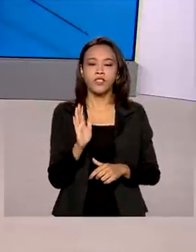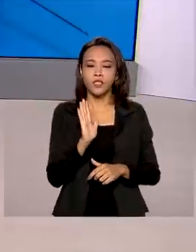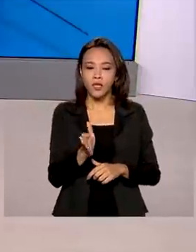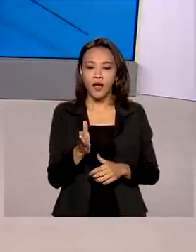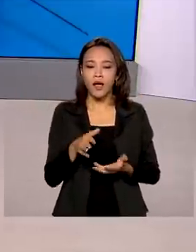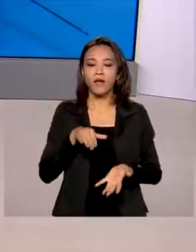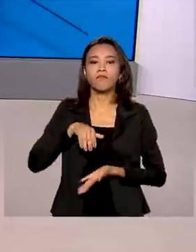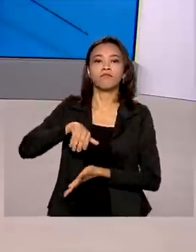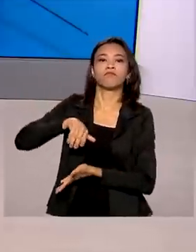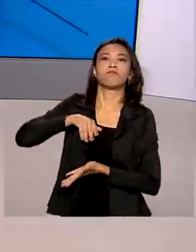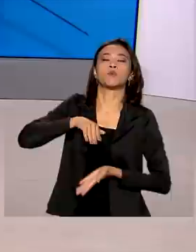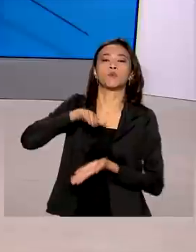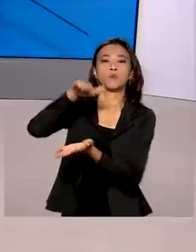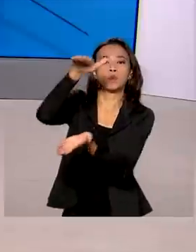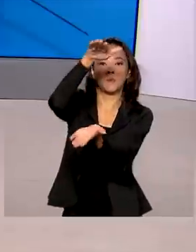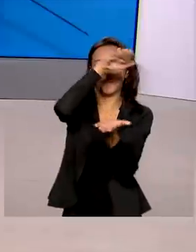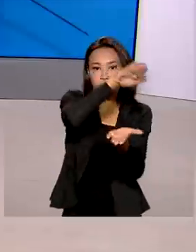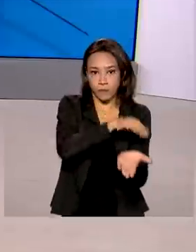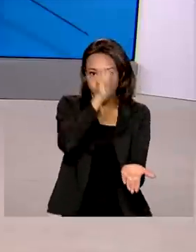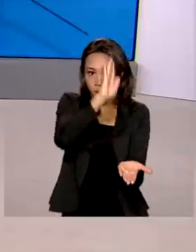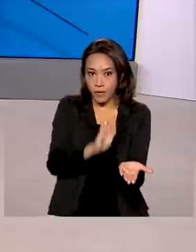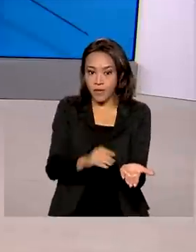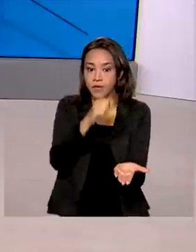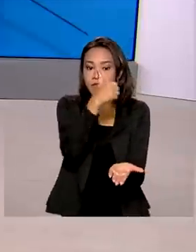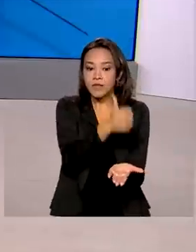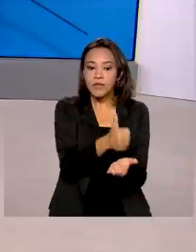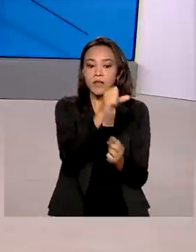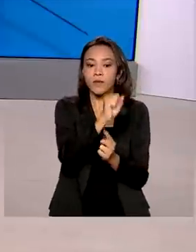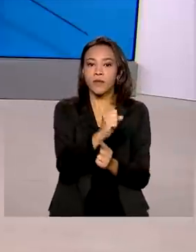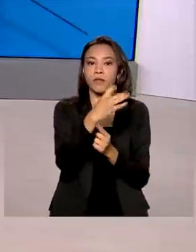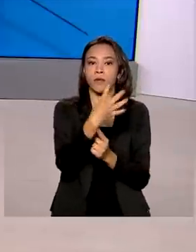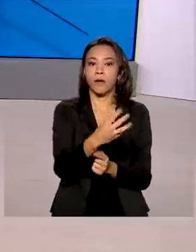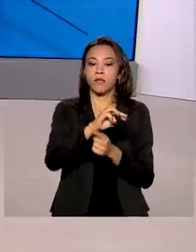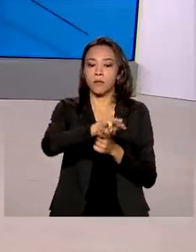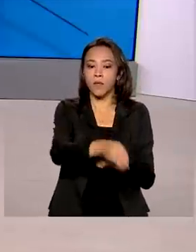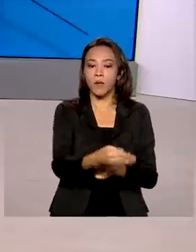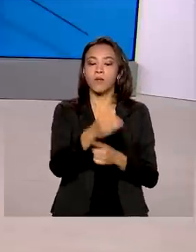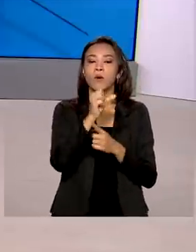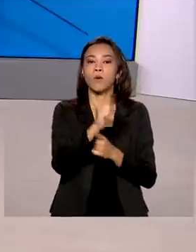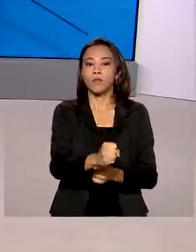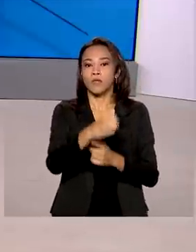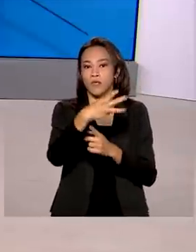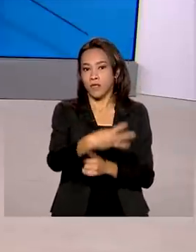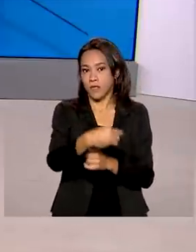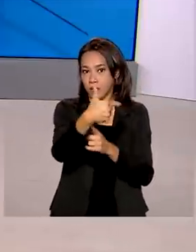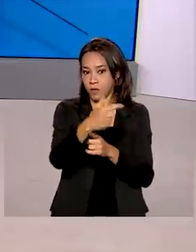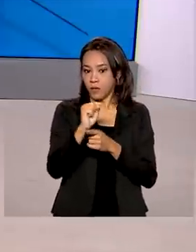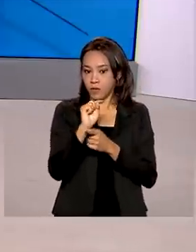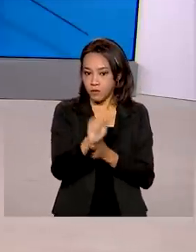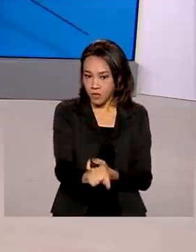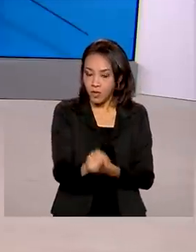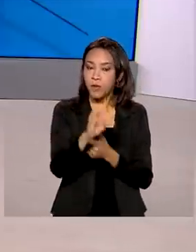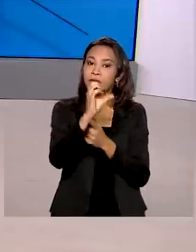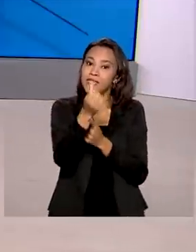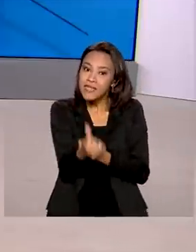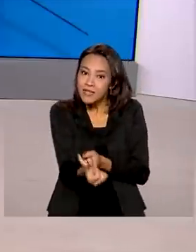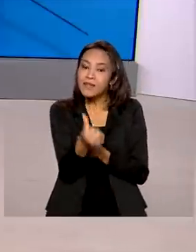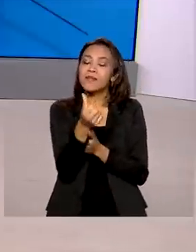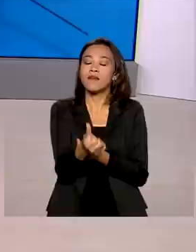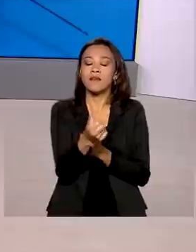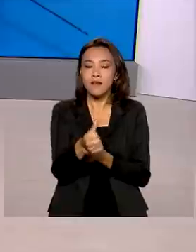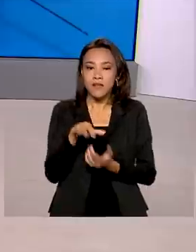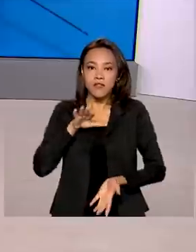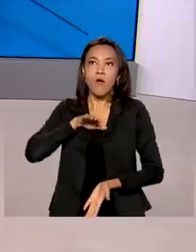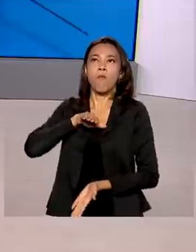foram distribuídas em todo o país 184 milhões 832 mil e 6 doses